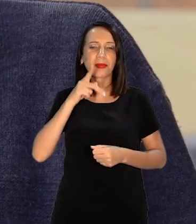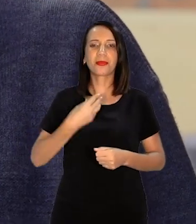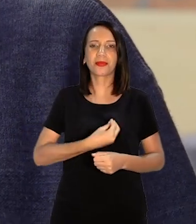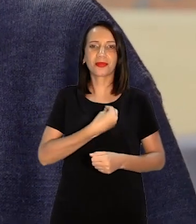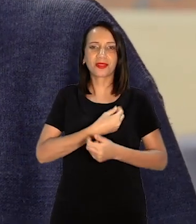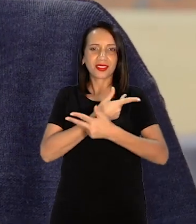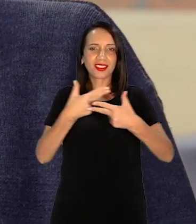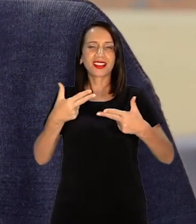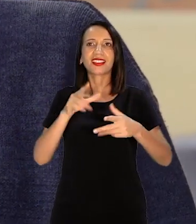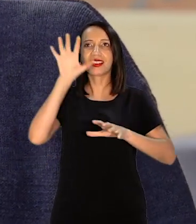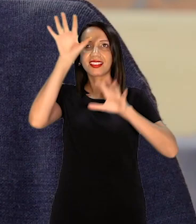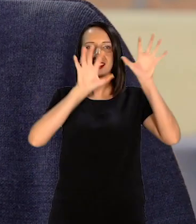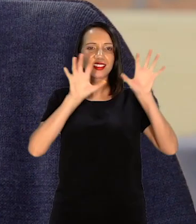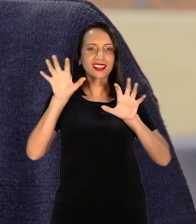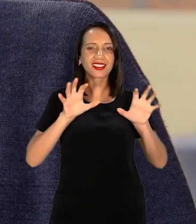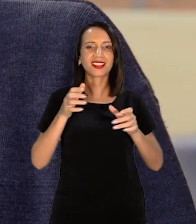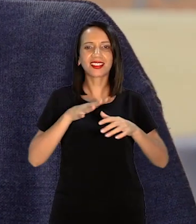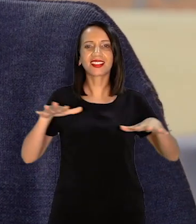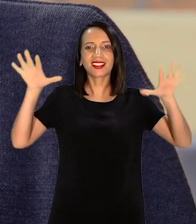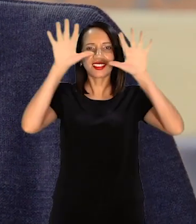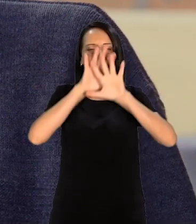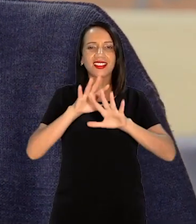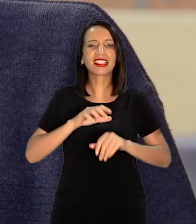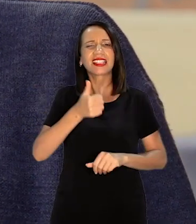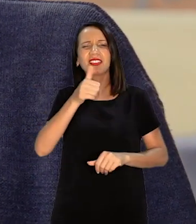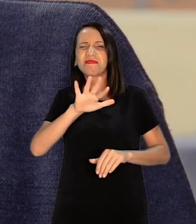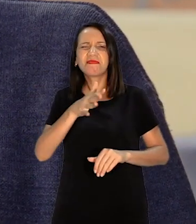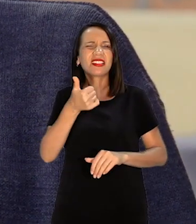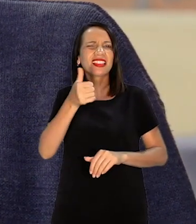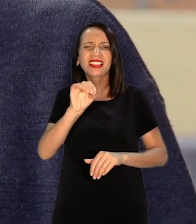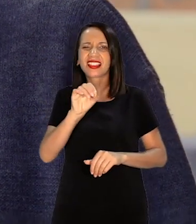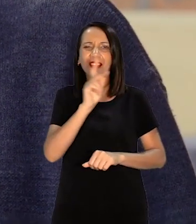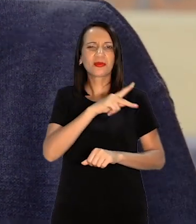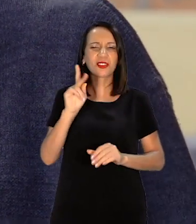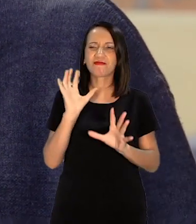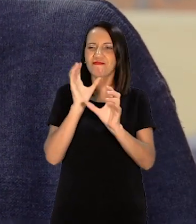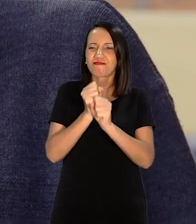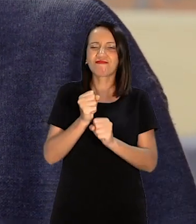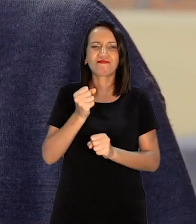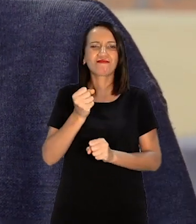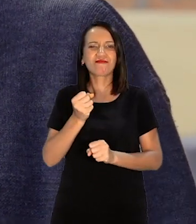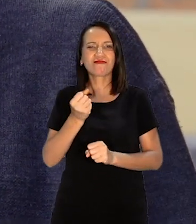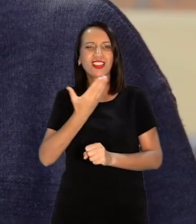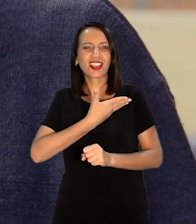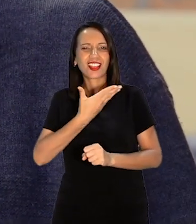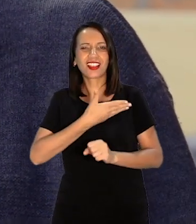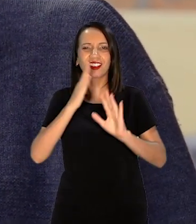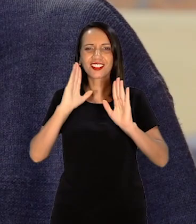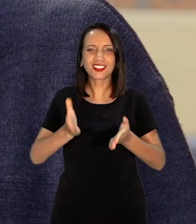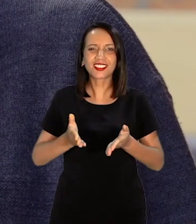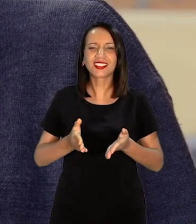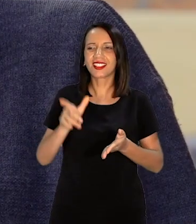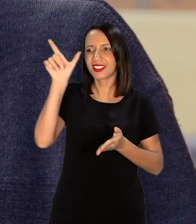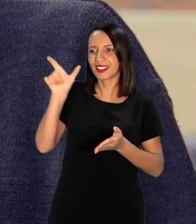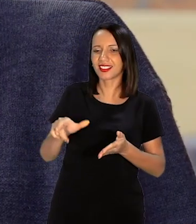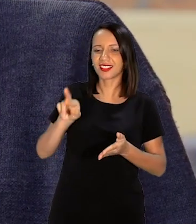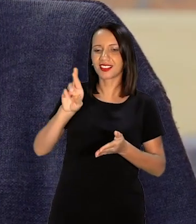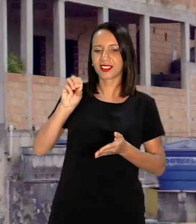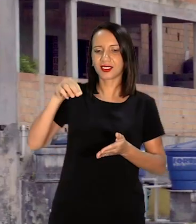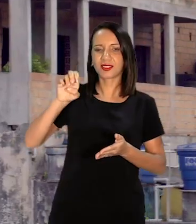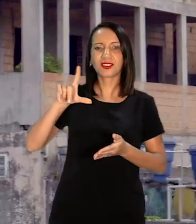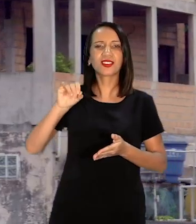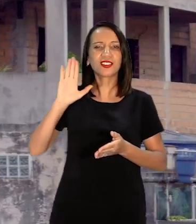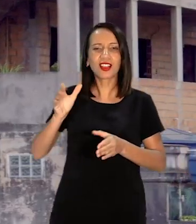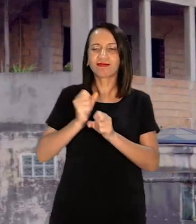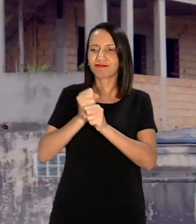Renato Ferreira de Andrade Servidor público e professor voluntário O Romulo já era professor da rede pública há muitos anos